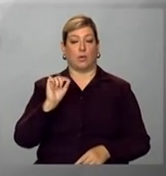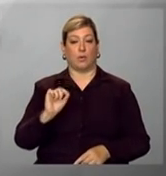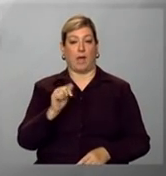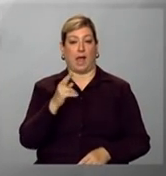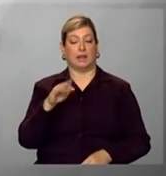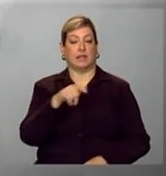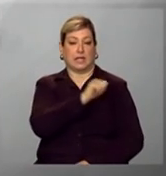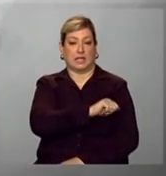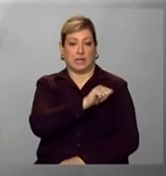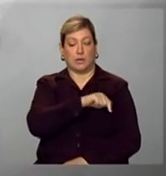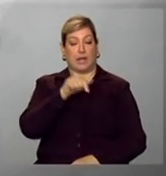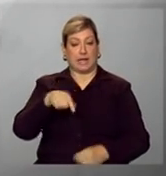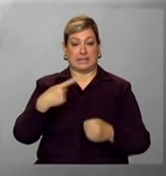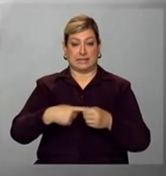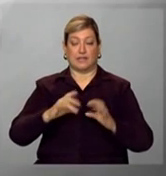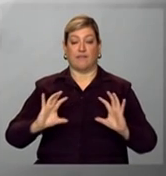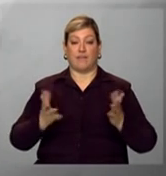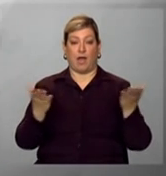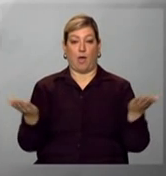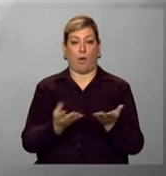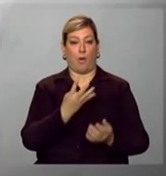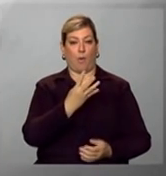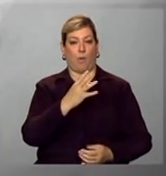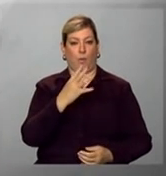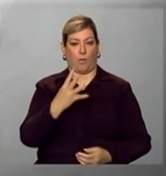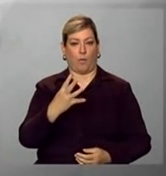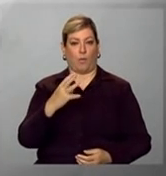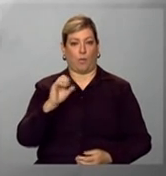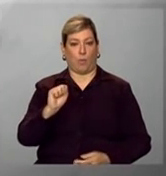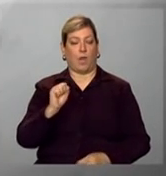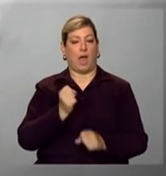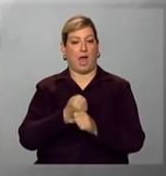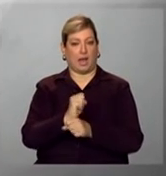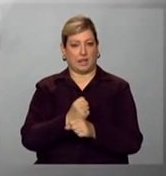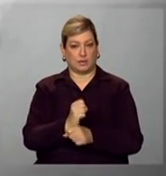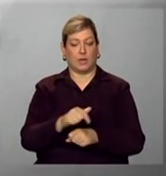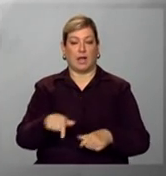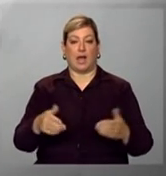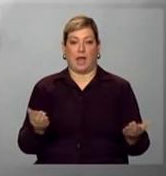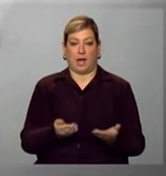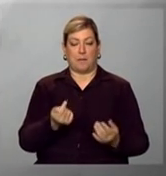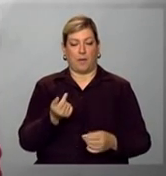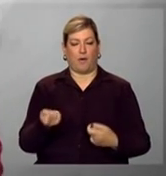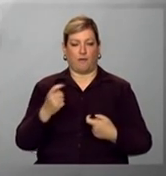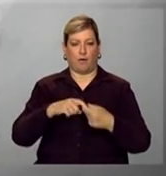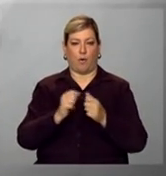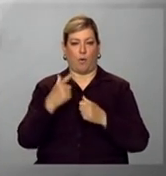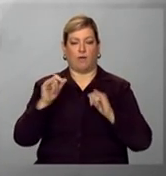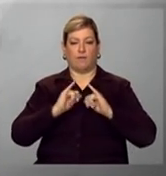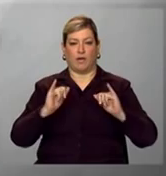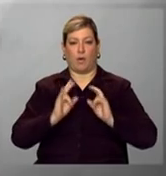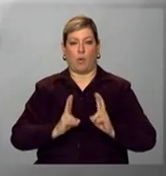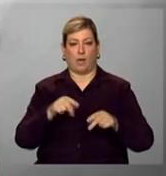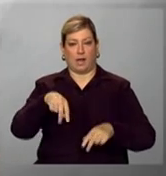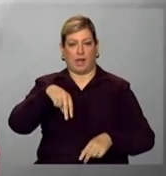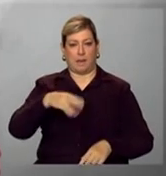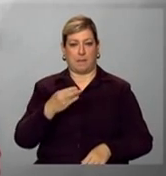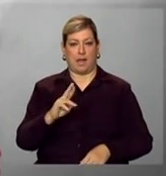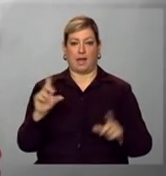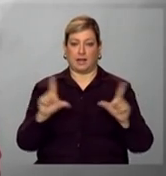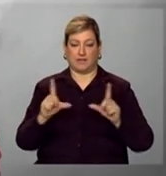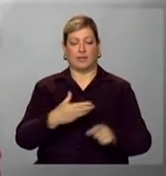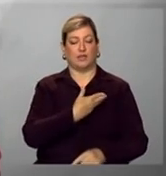de Janeiro. A cidade comemora hoje 448 anos. E daqui a pouco a gente volta com outras informações. Continue na